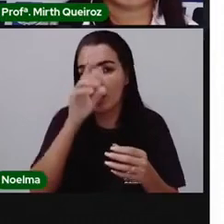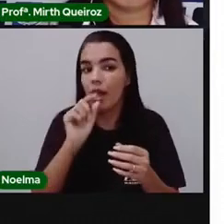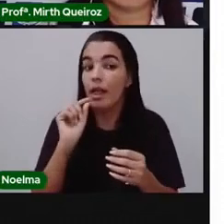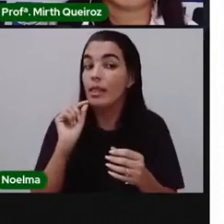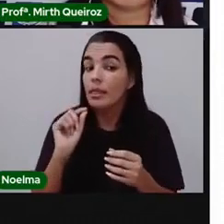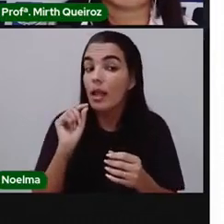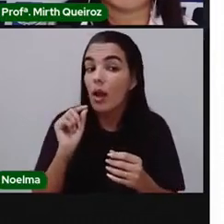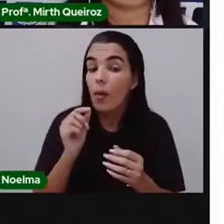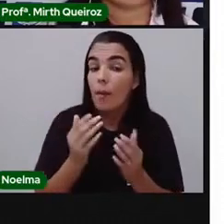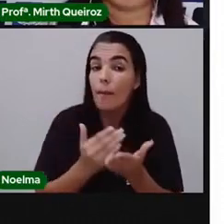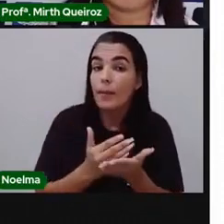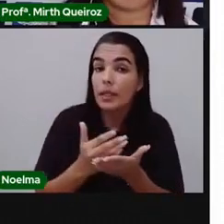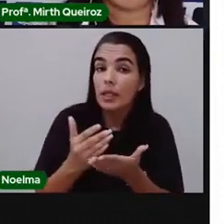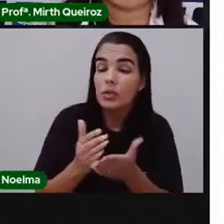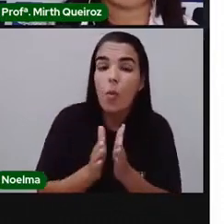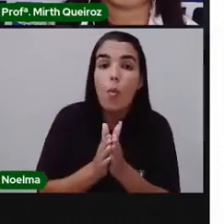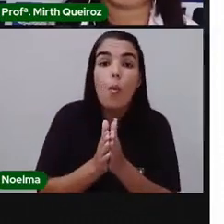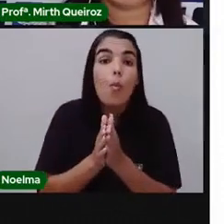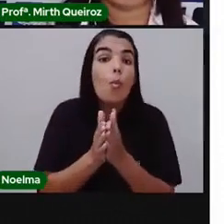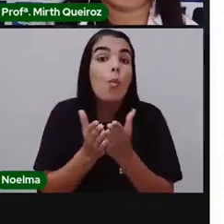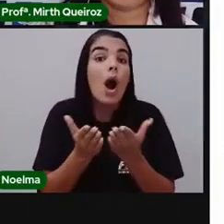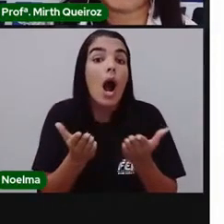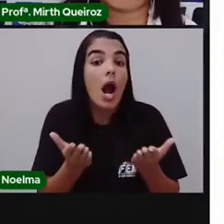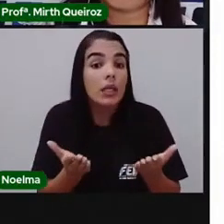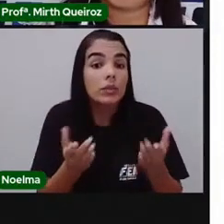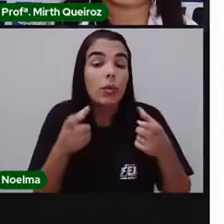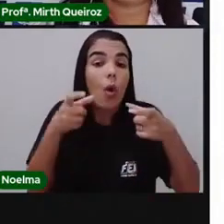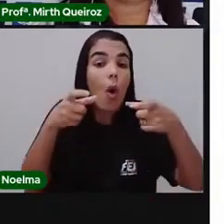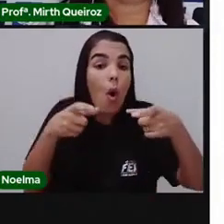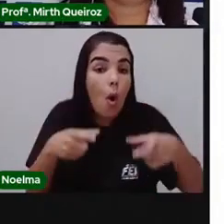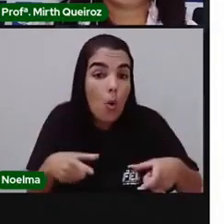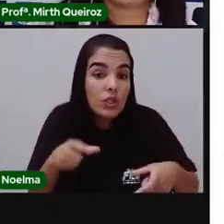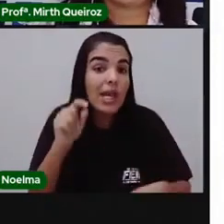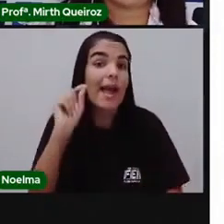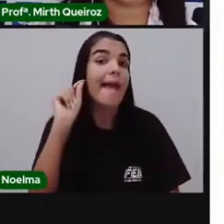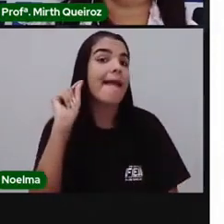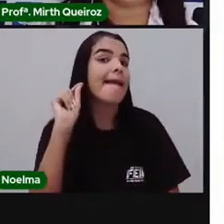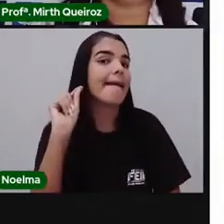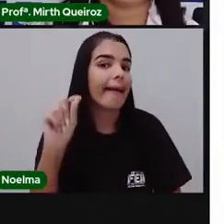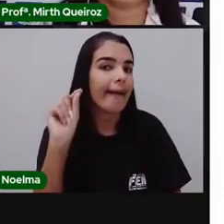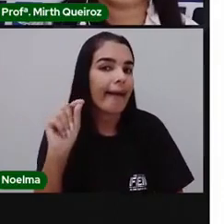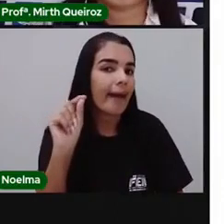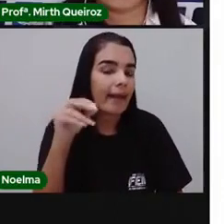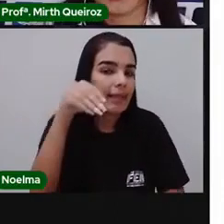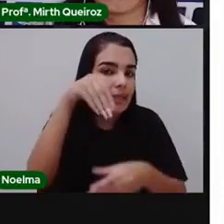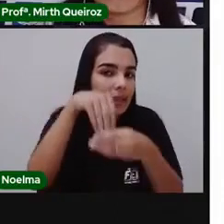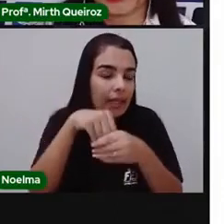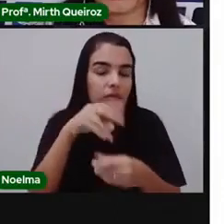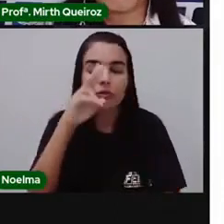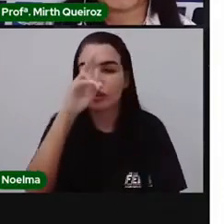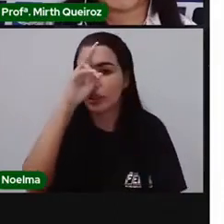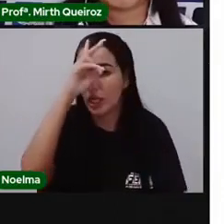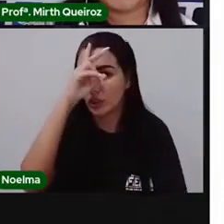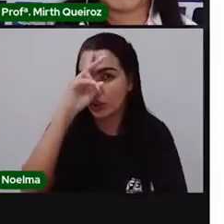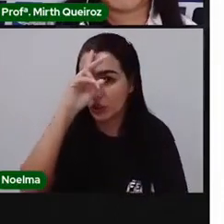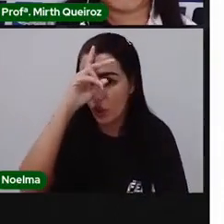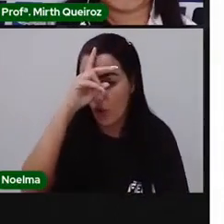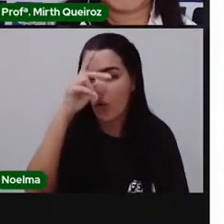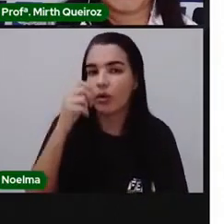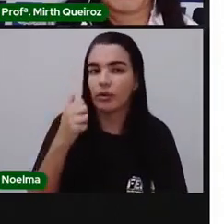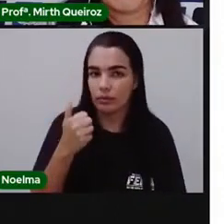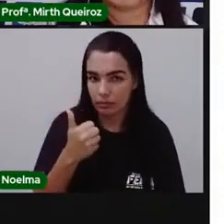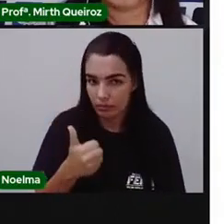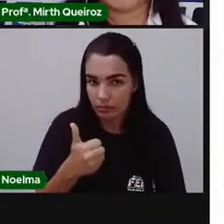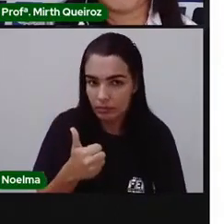é quando vocês vão apresentar, vão falar quando aconteceu, onde aconteceu e vão apresentar também os personagens da